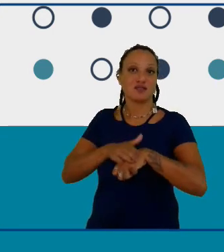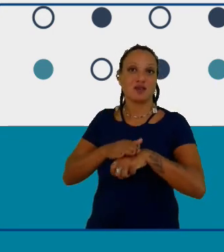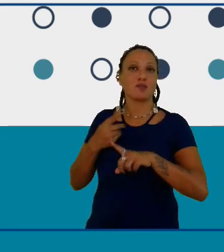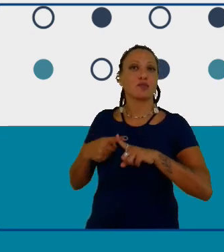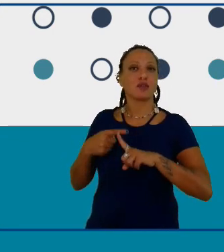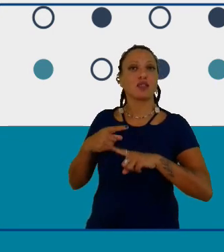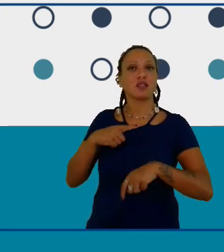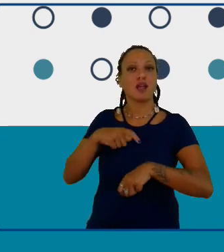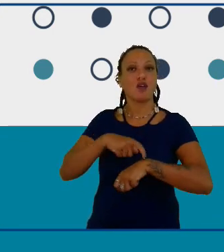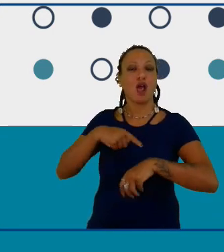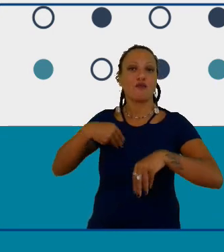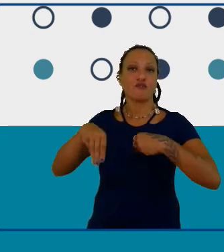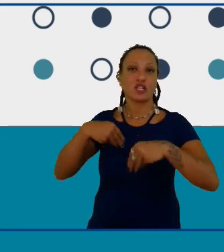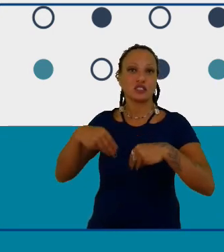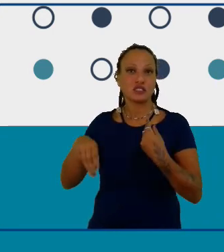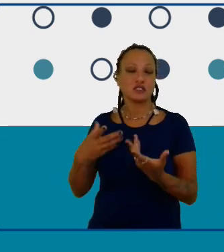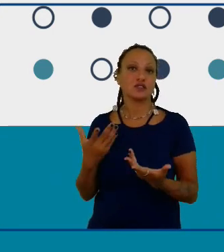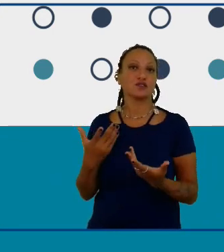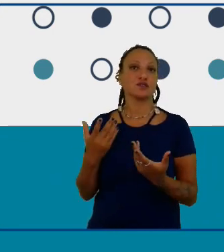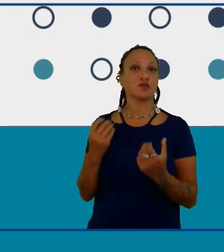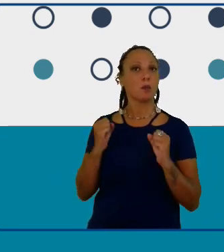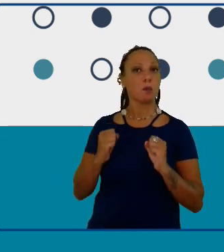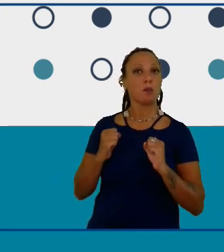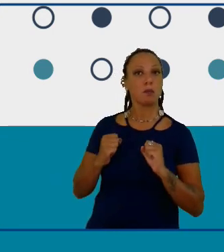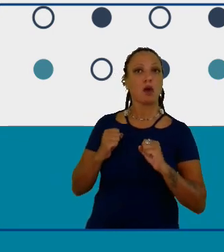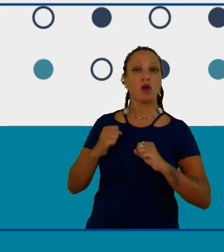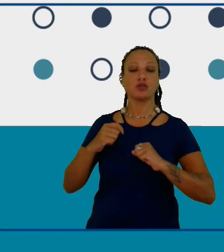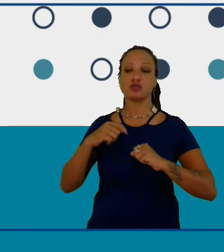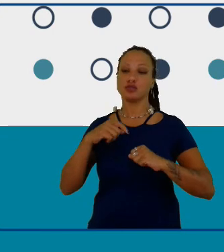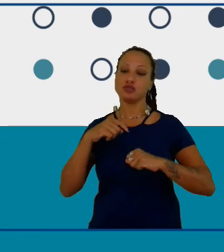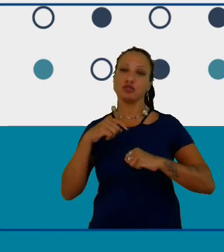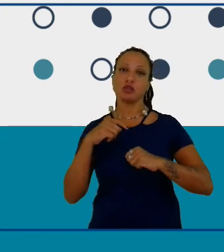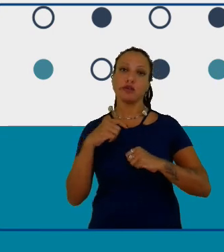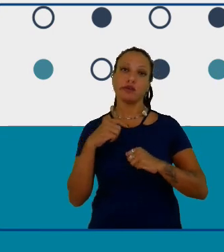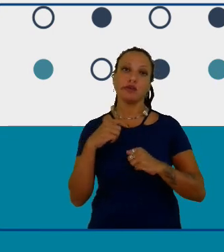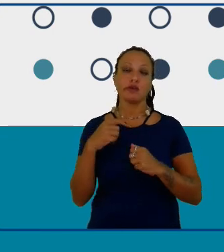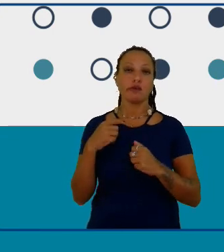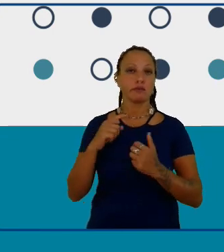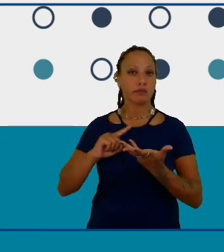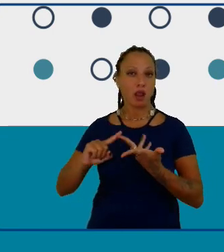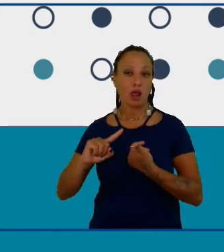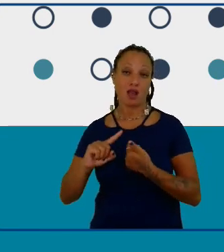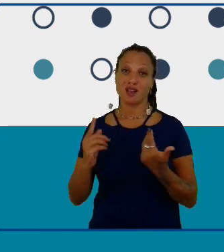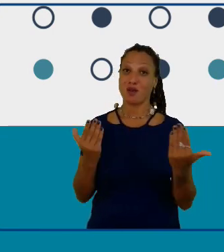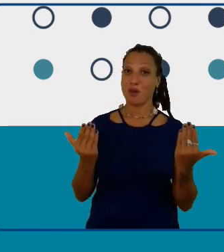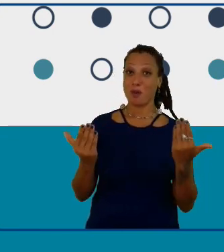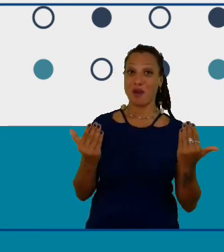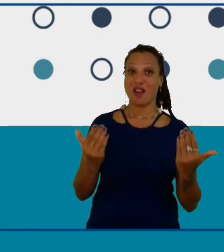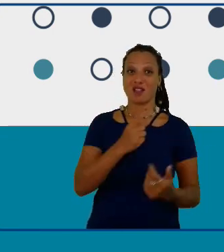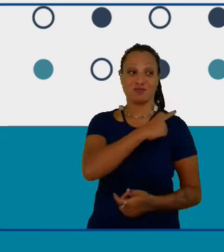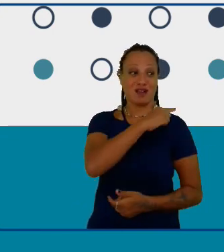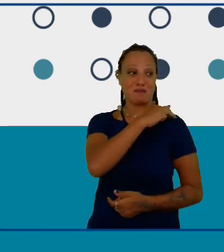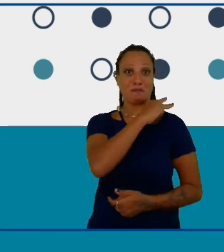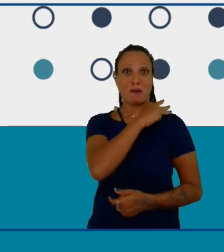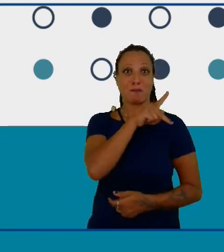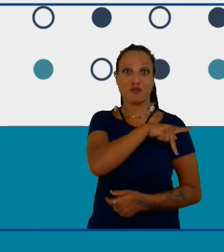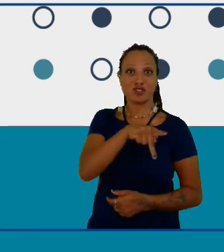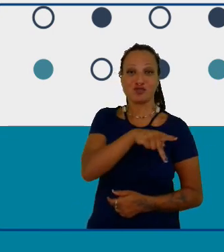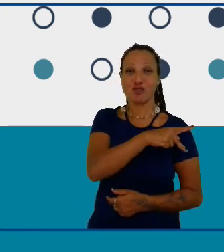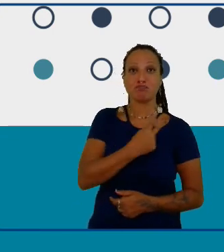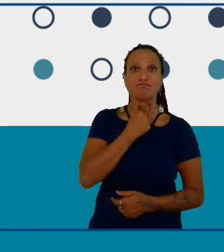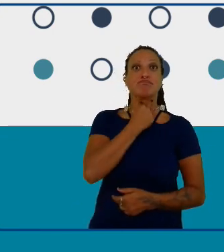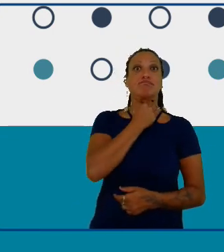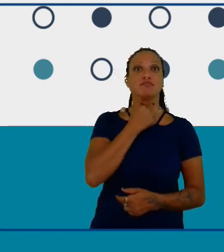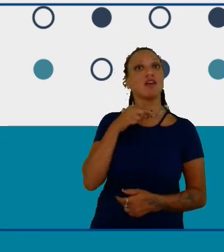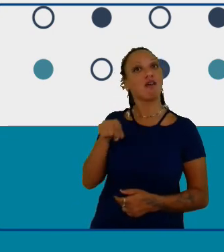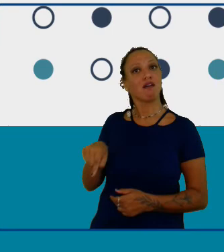sobre o que eles podem fazer com o tempo comparado com os professores de Ensino Médio então nós